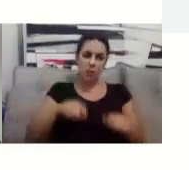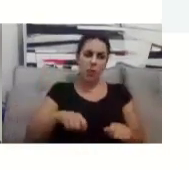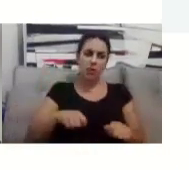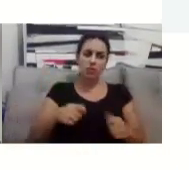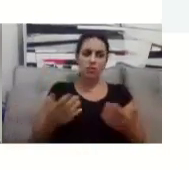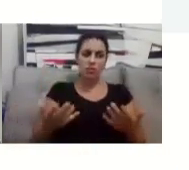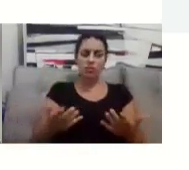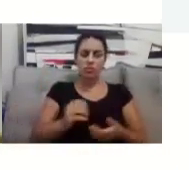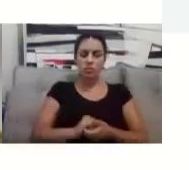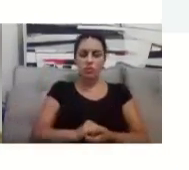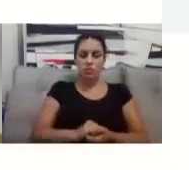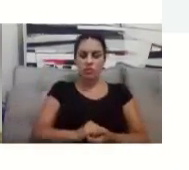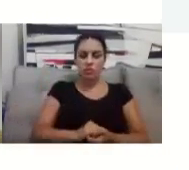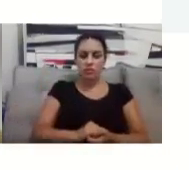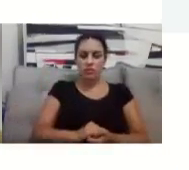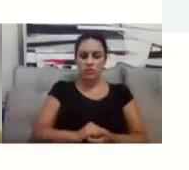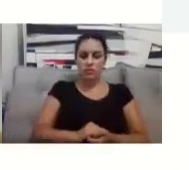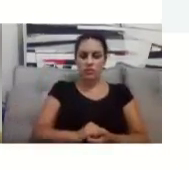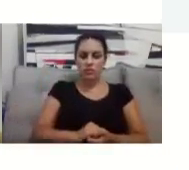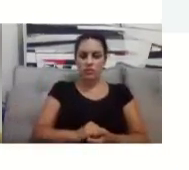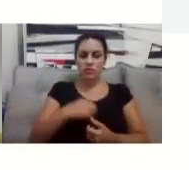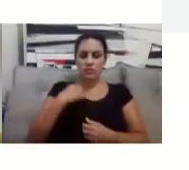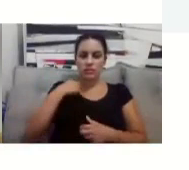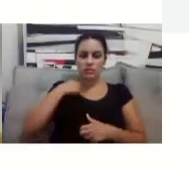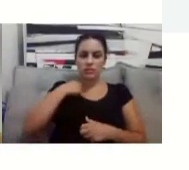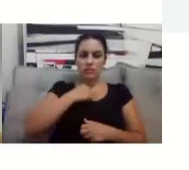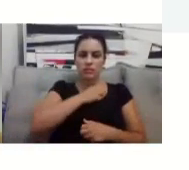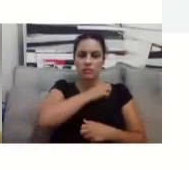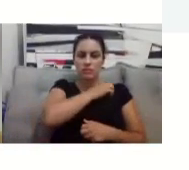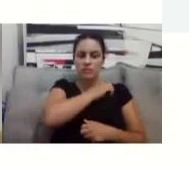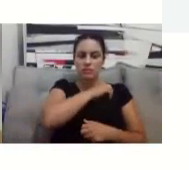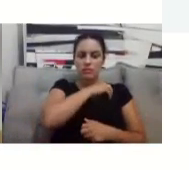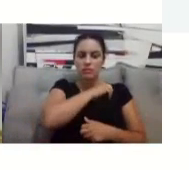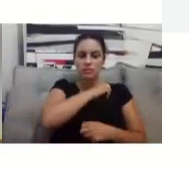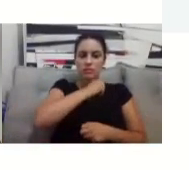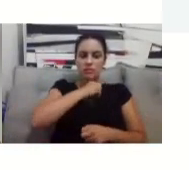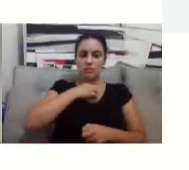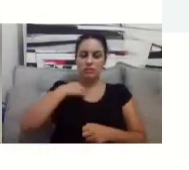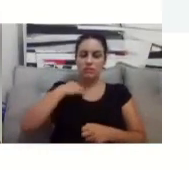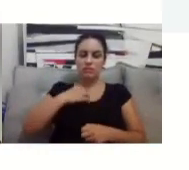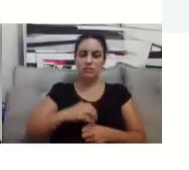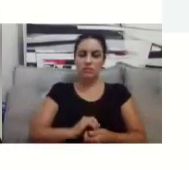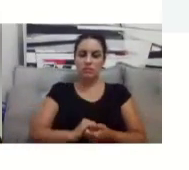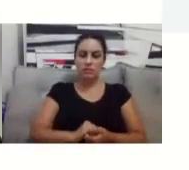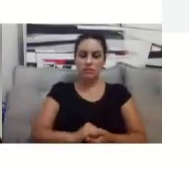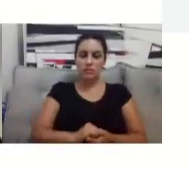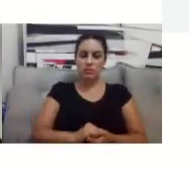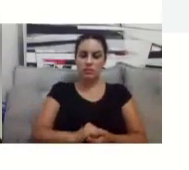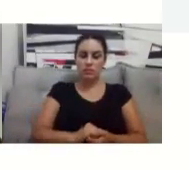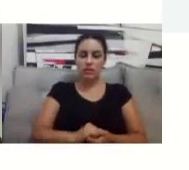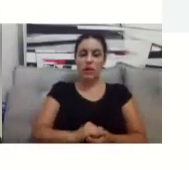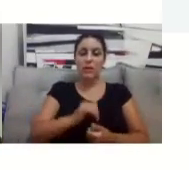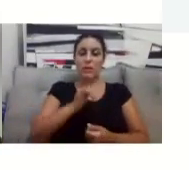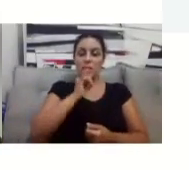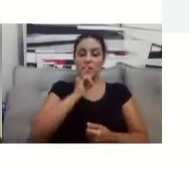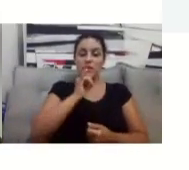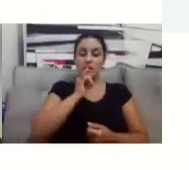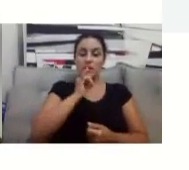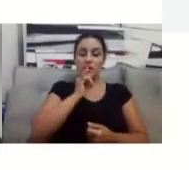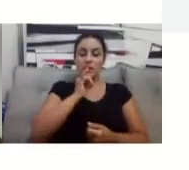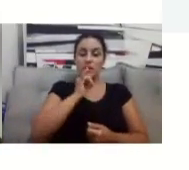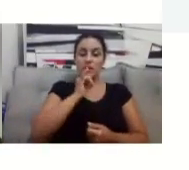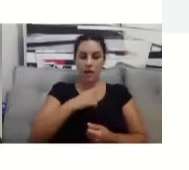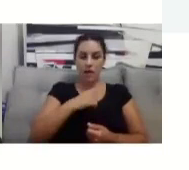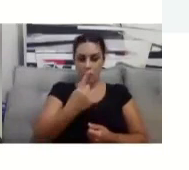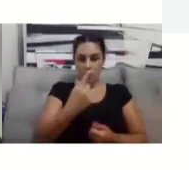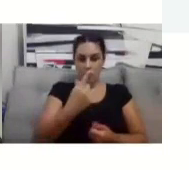me engano, se eu não me engano não, tenho certeza que vocês têm uma aula esse semestre, nesse primeiro bloco, numa